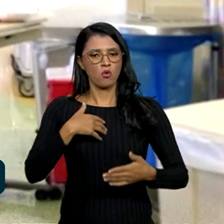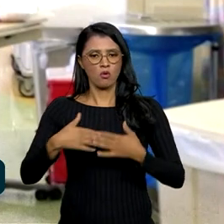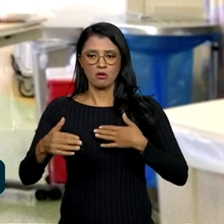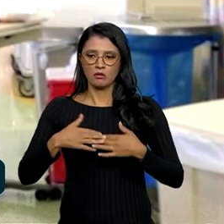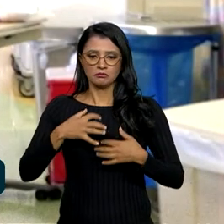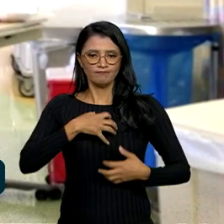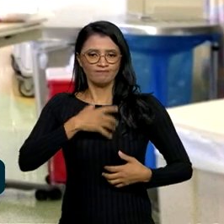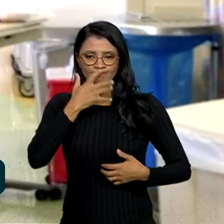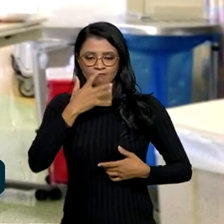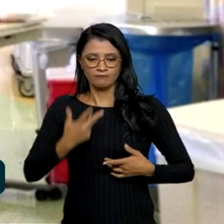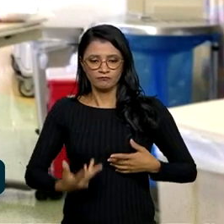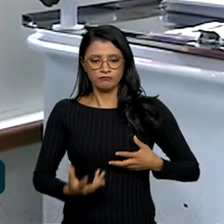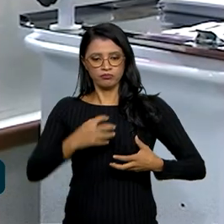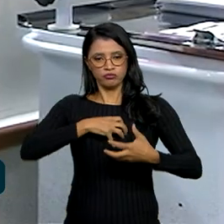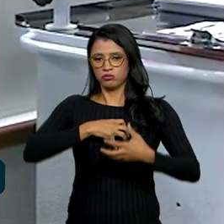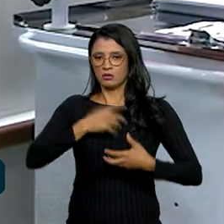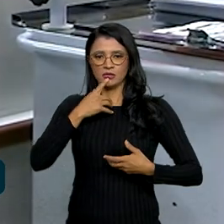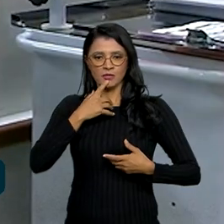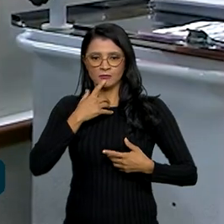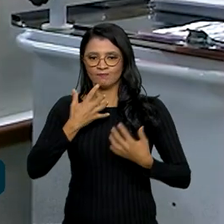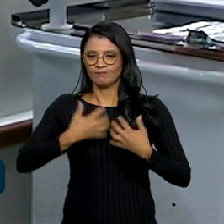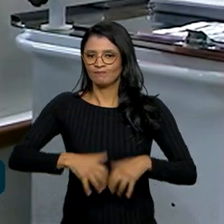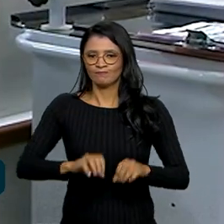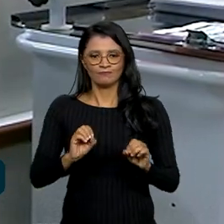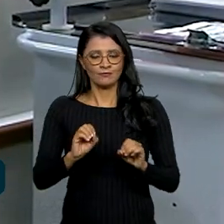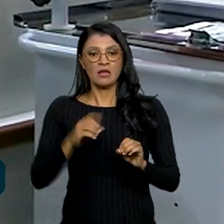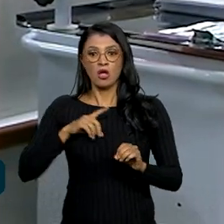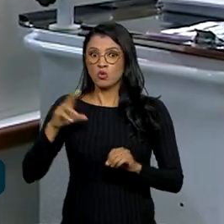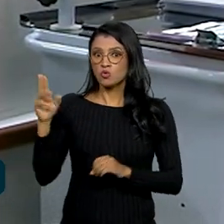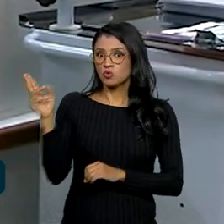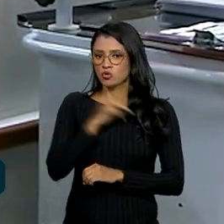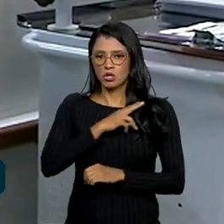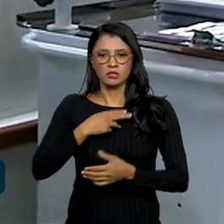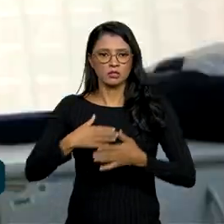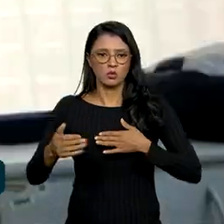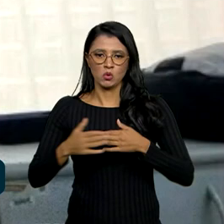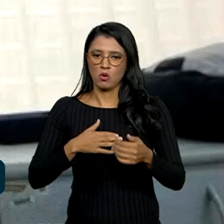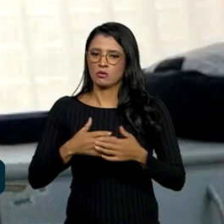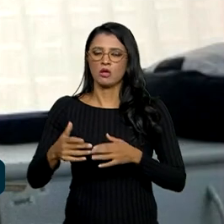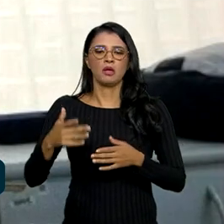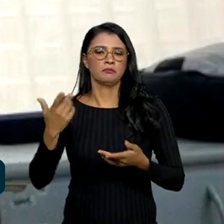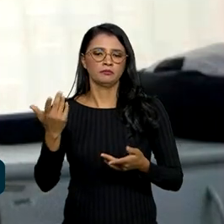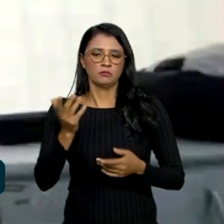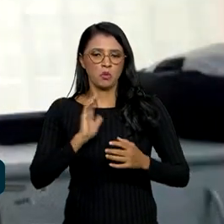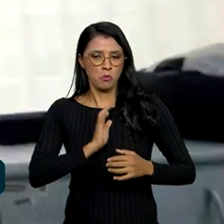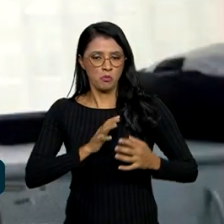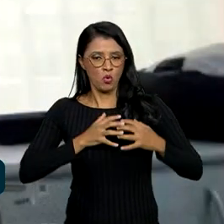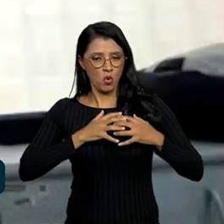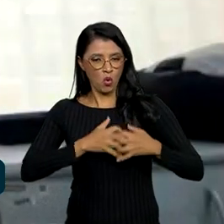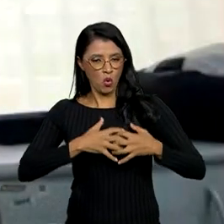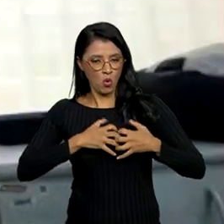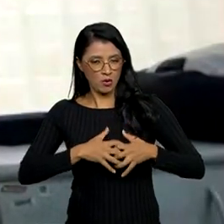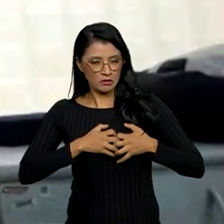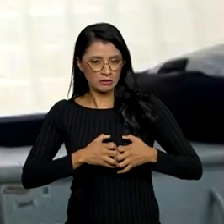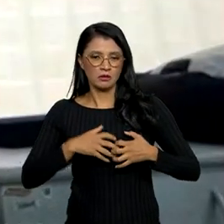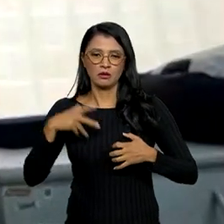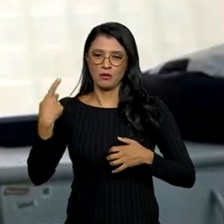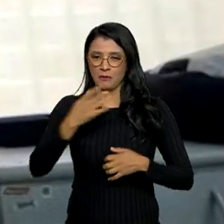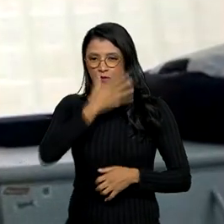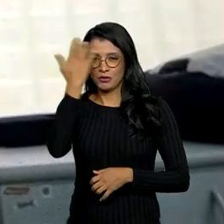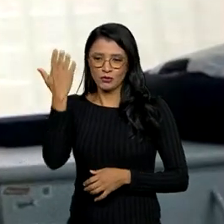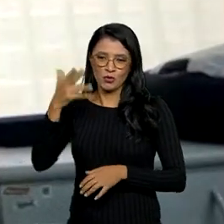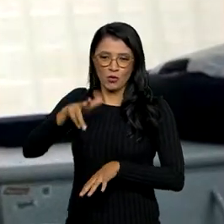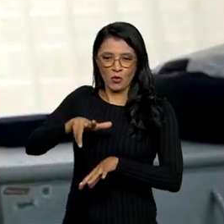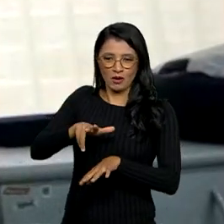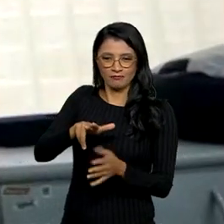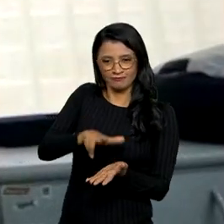funcionou. Então isso é a urgência máxima no nosso sistema para qualquer órgão. Para o coração especificamente, são os pacientes